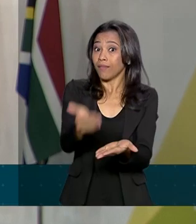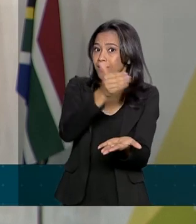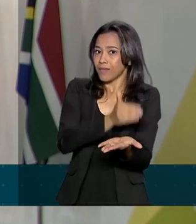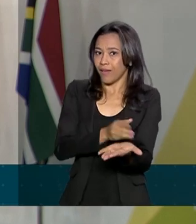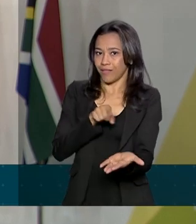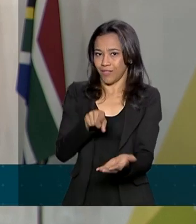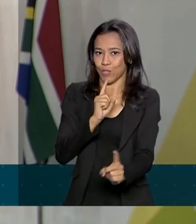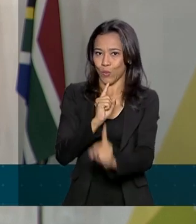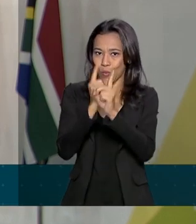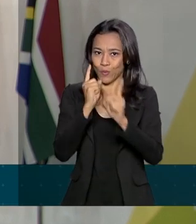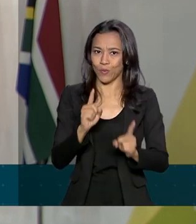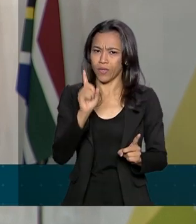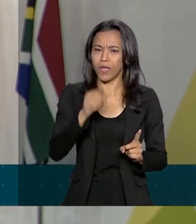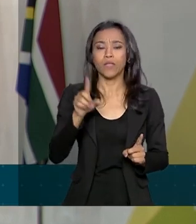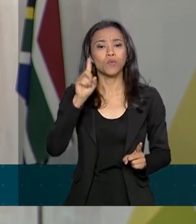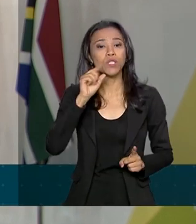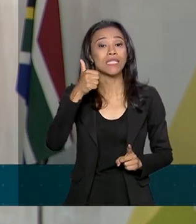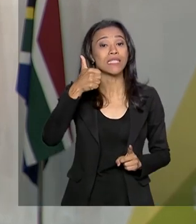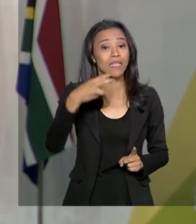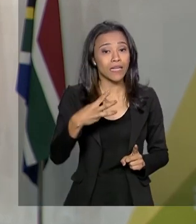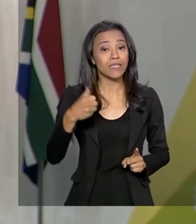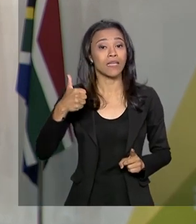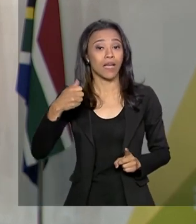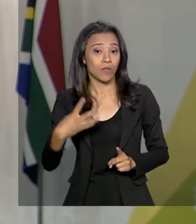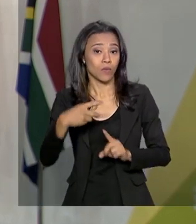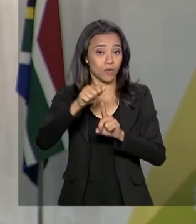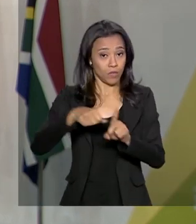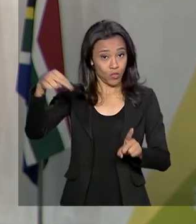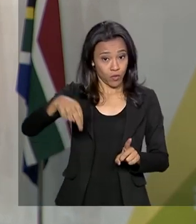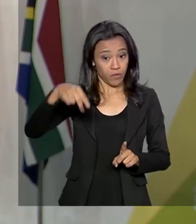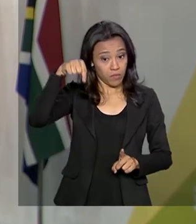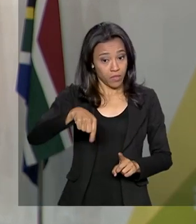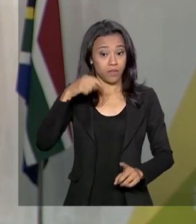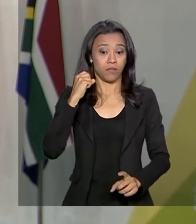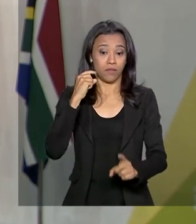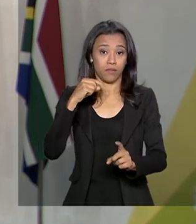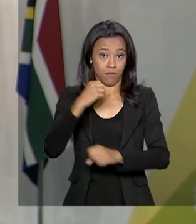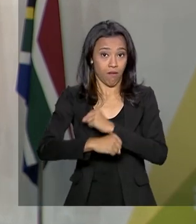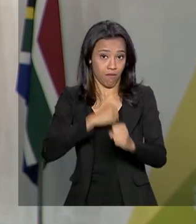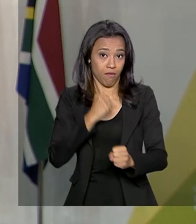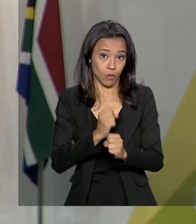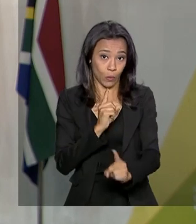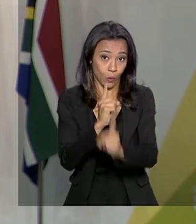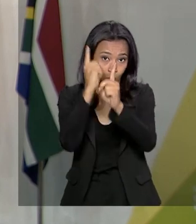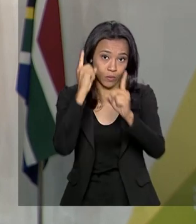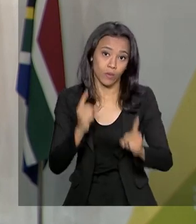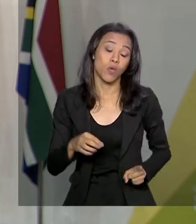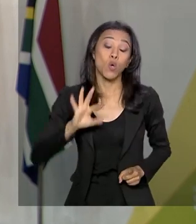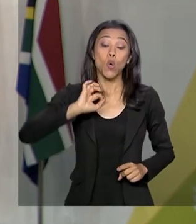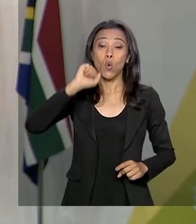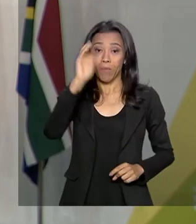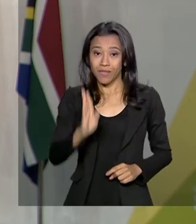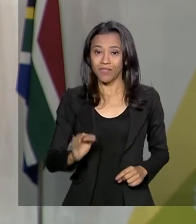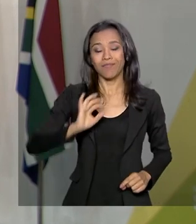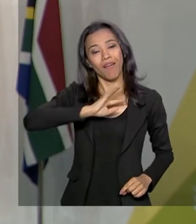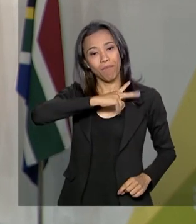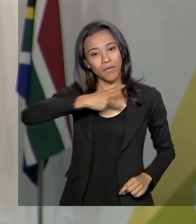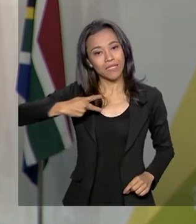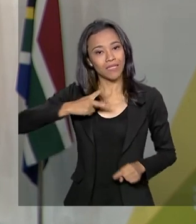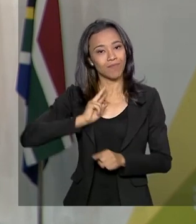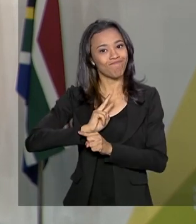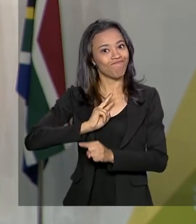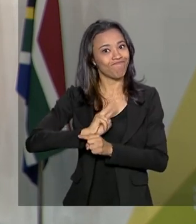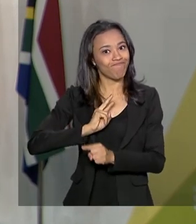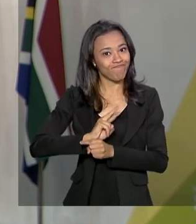está confirmado para 13 e 14 de novembro deste ano. O Brasil exerce atualmente a presidência rotativa do bloco